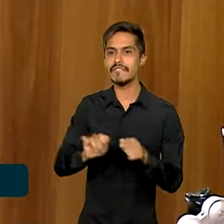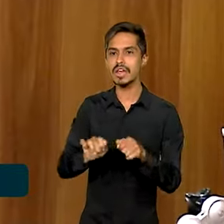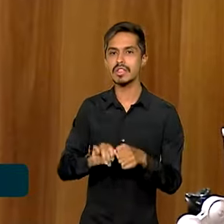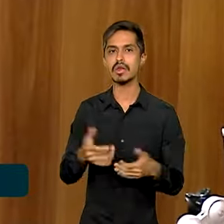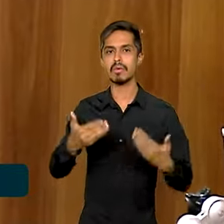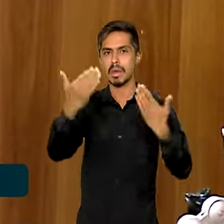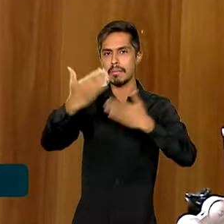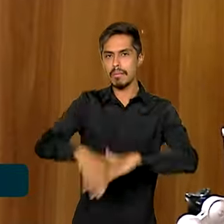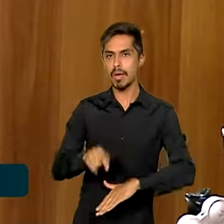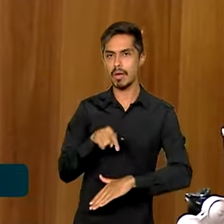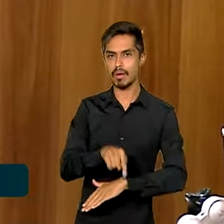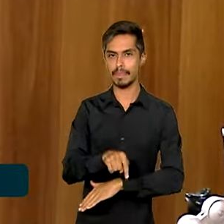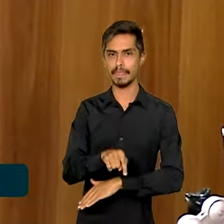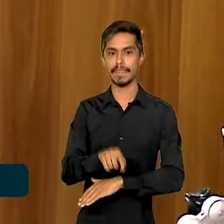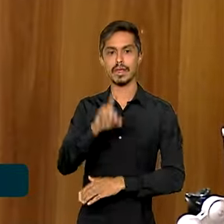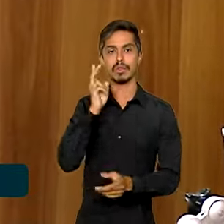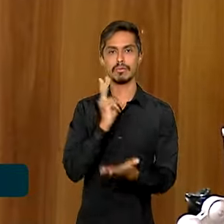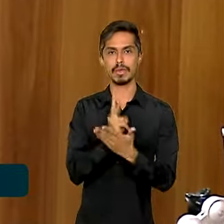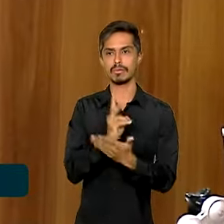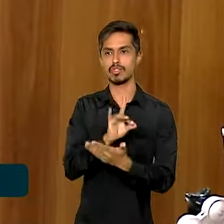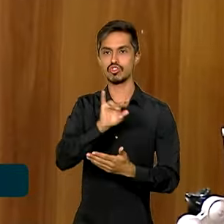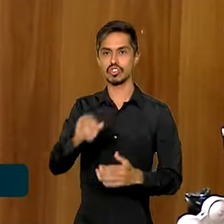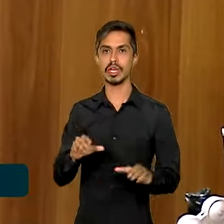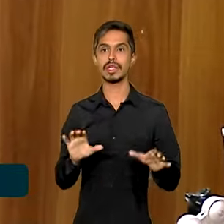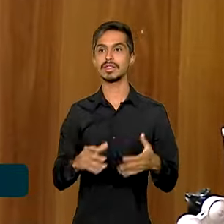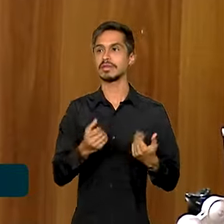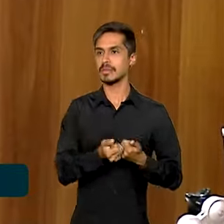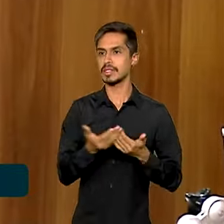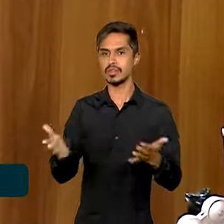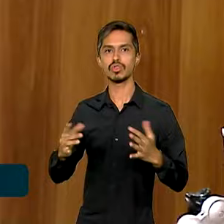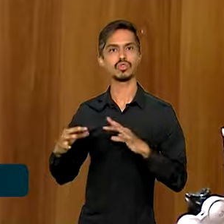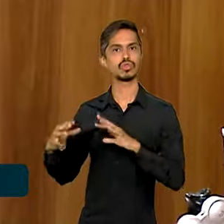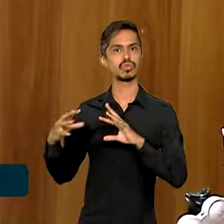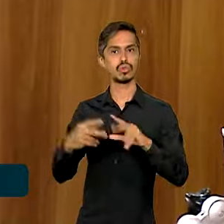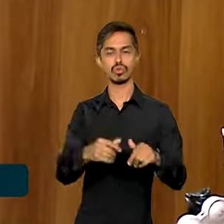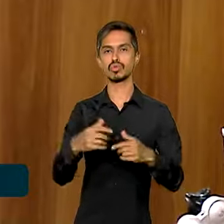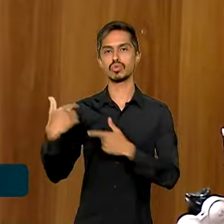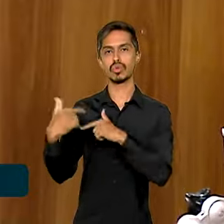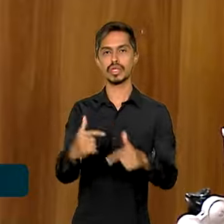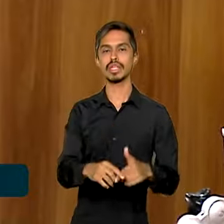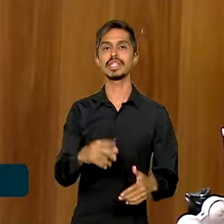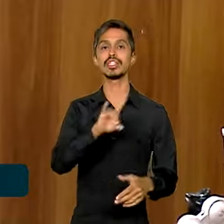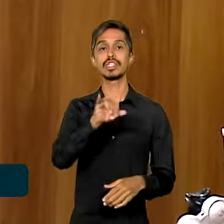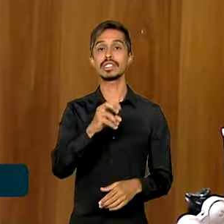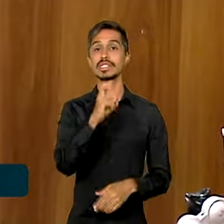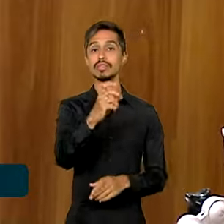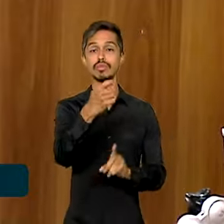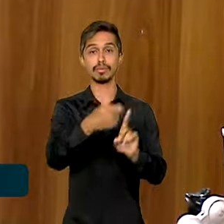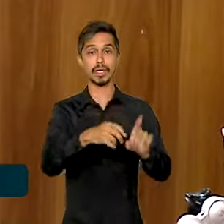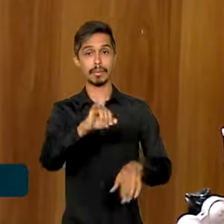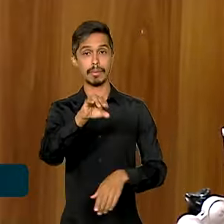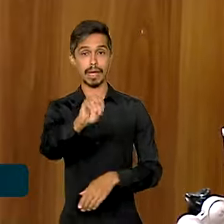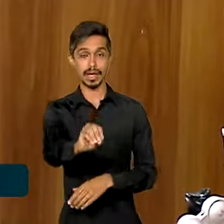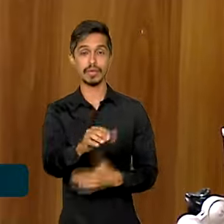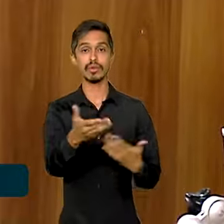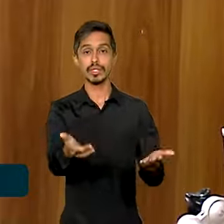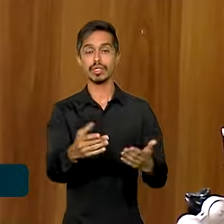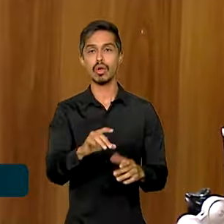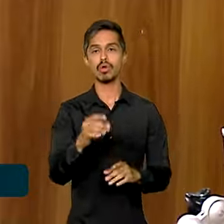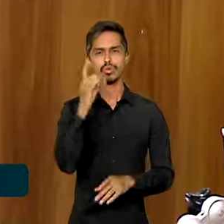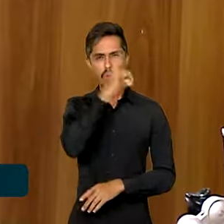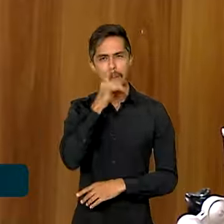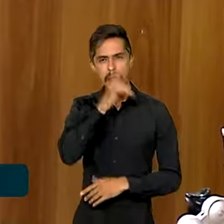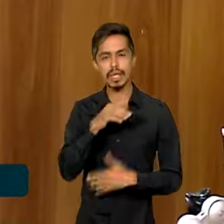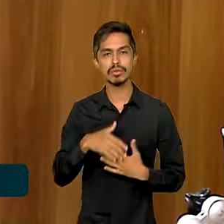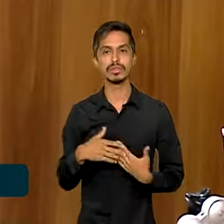prova no mesmo dia para esses 6 mil cargos. Vai ser no dia 5 de maio, num domingo. Então, a gente